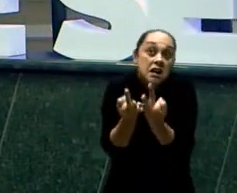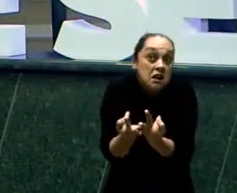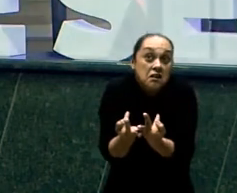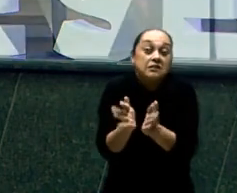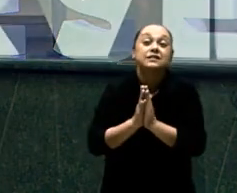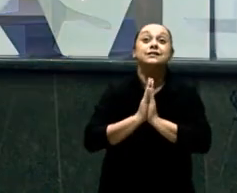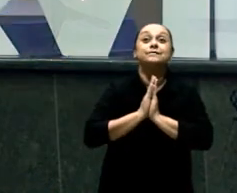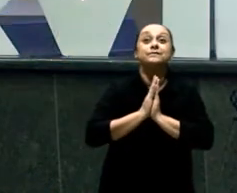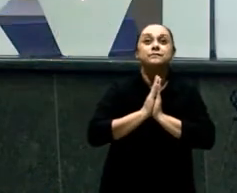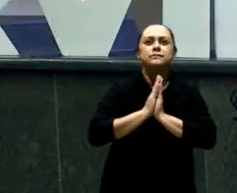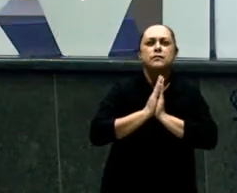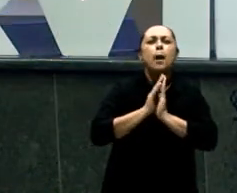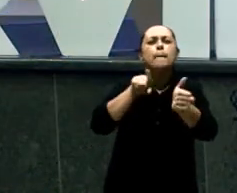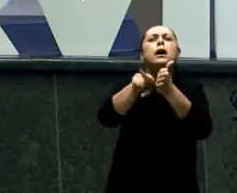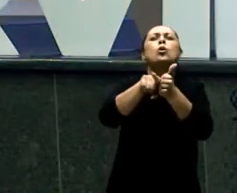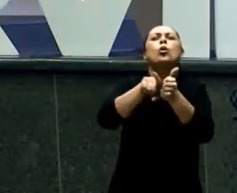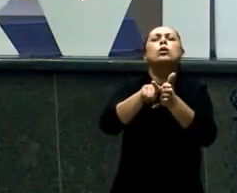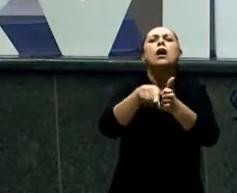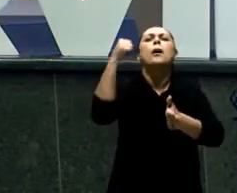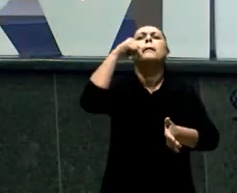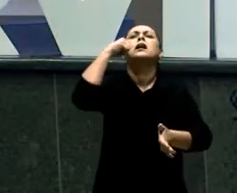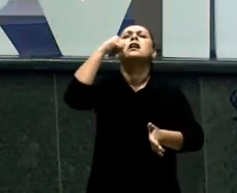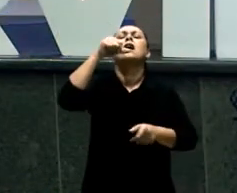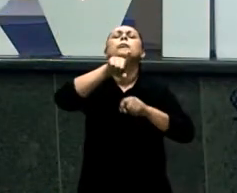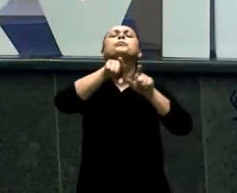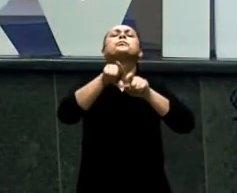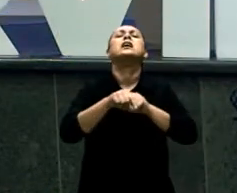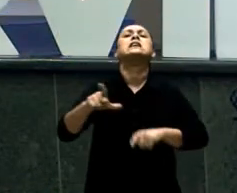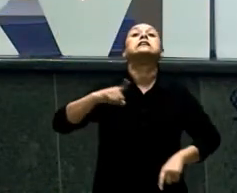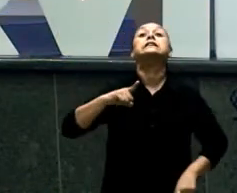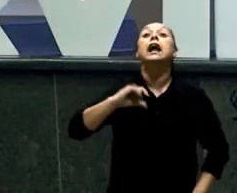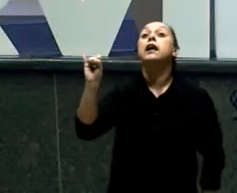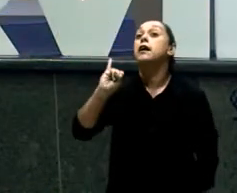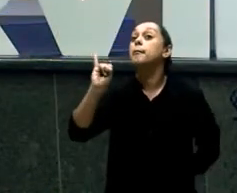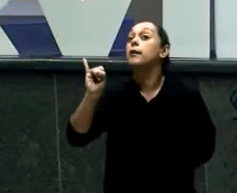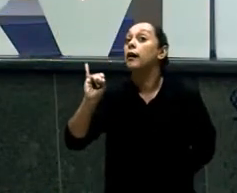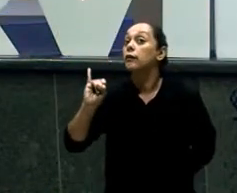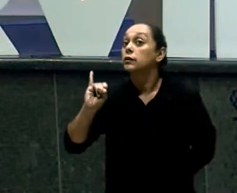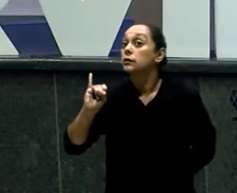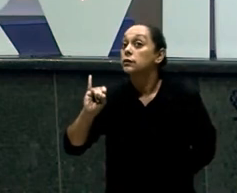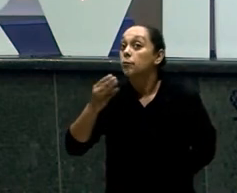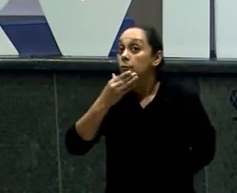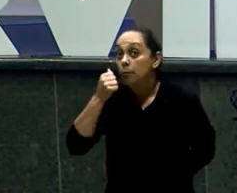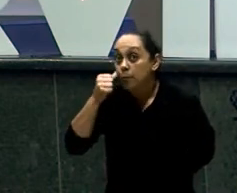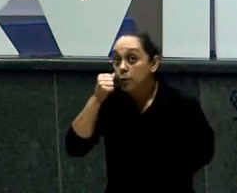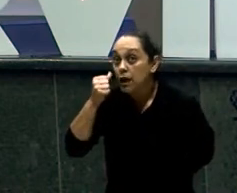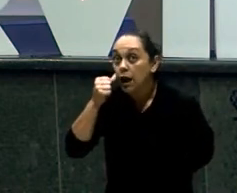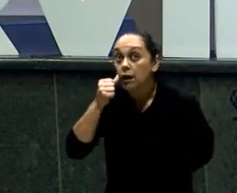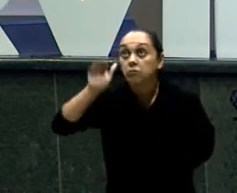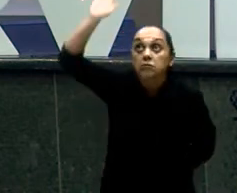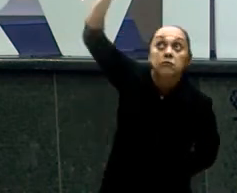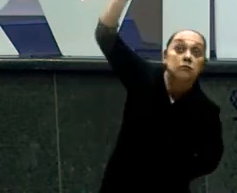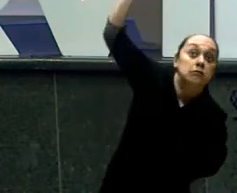estão aqui Quem tem Das meninas Quem tem irmã Das meninas Que tem irmã Irmã Olha, tem bastante